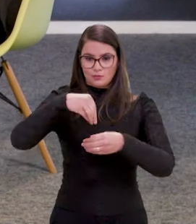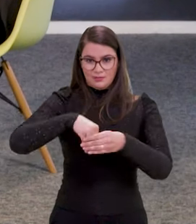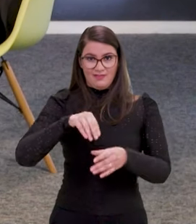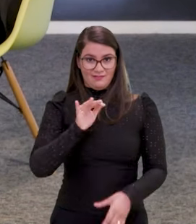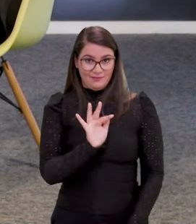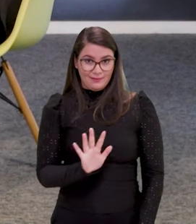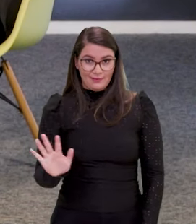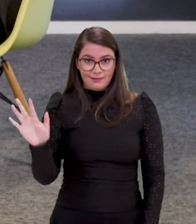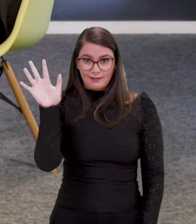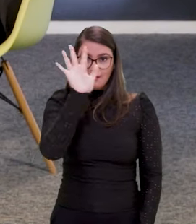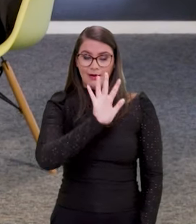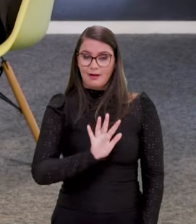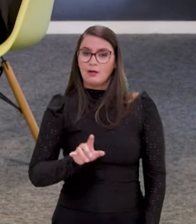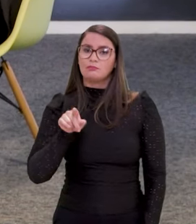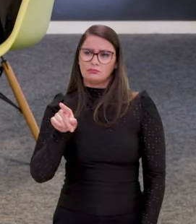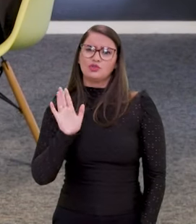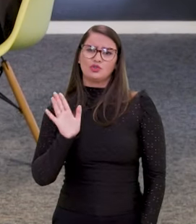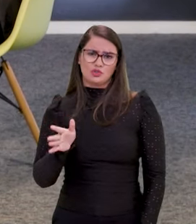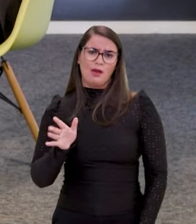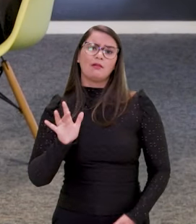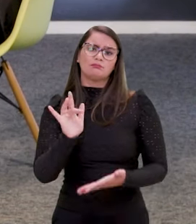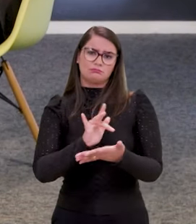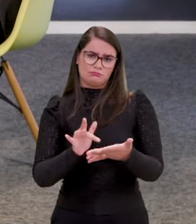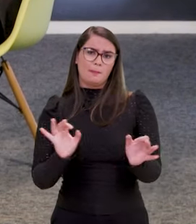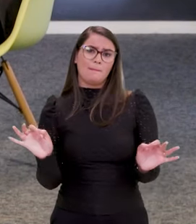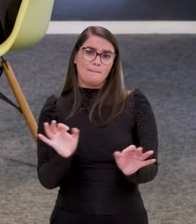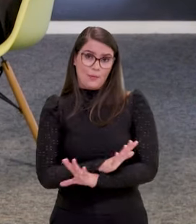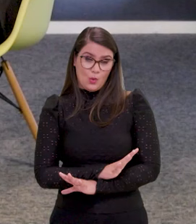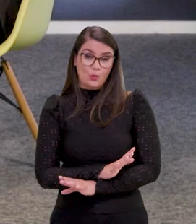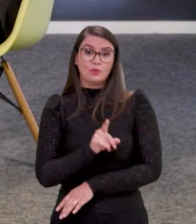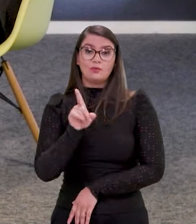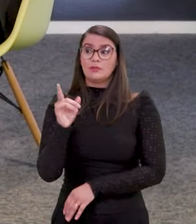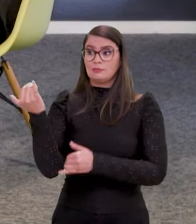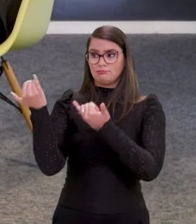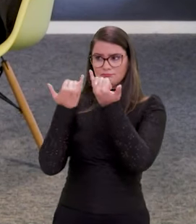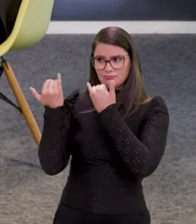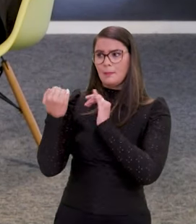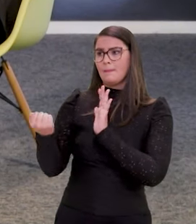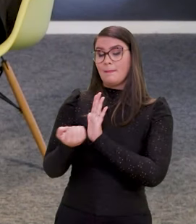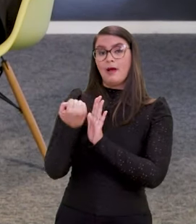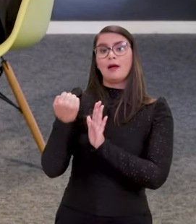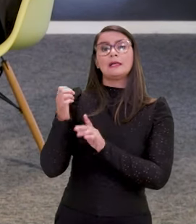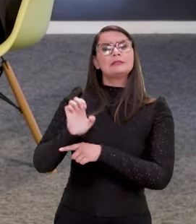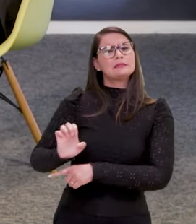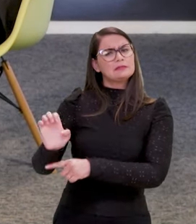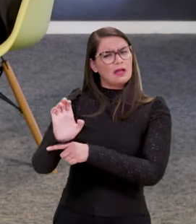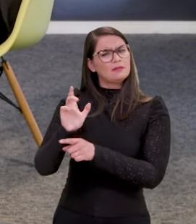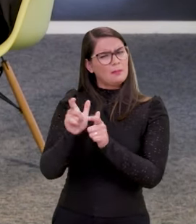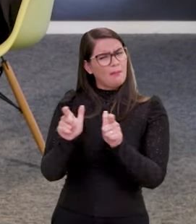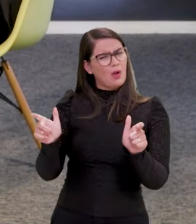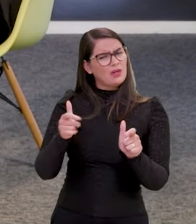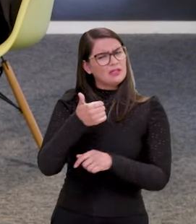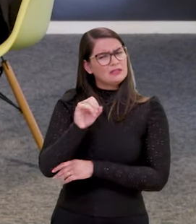serviços federais, e essa parte já está digitalizada. E o senhor tem um dado significativo dos estados, eu acho que